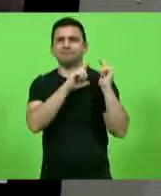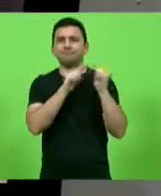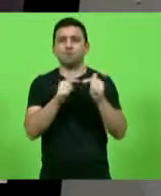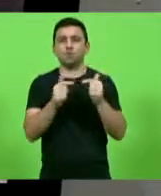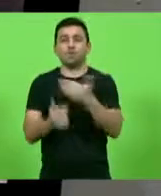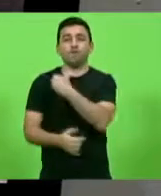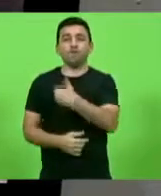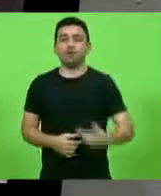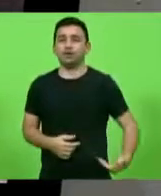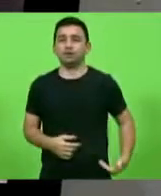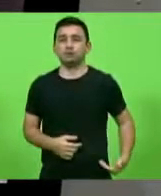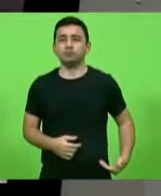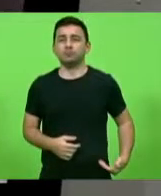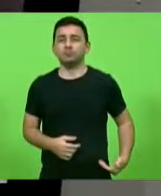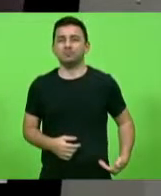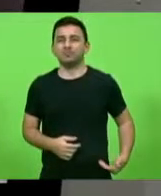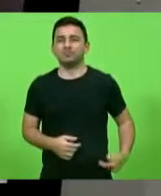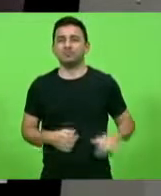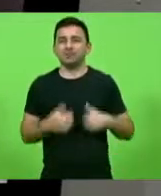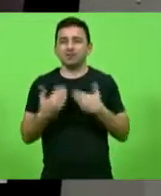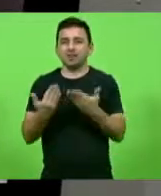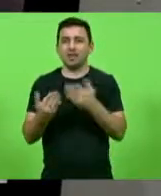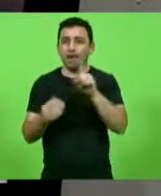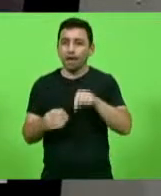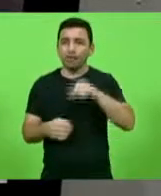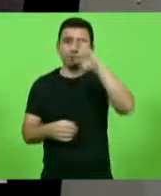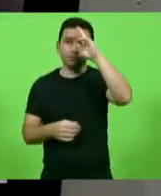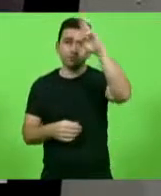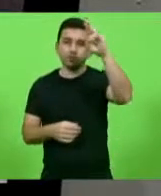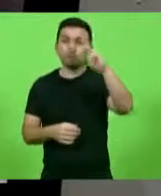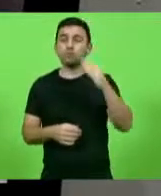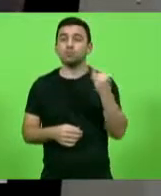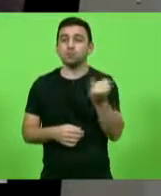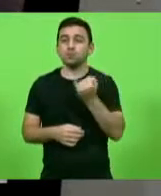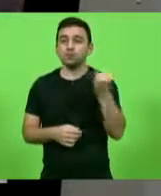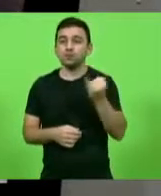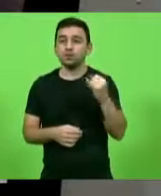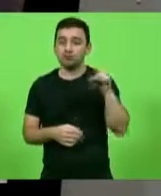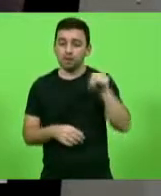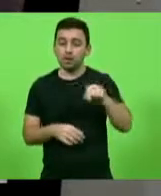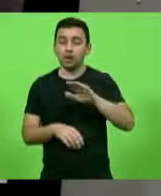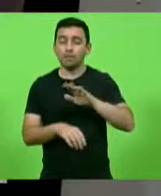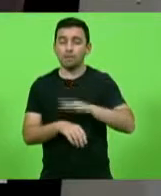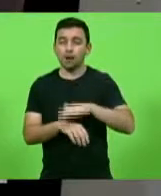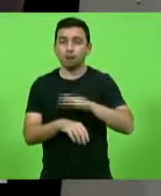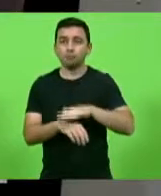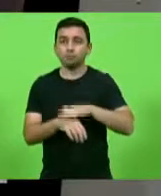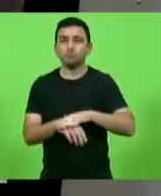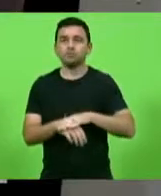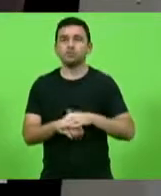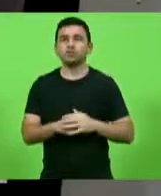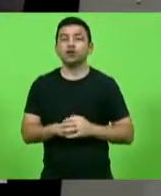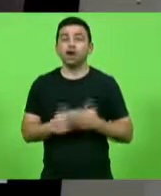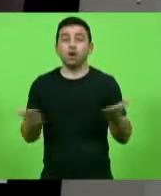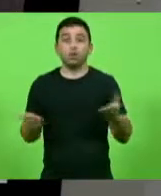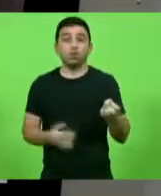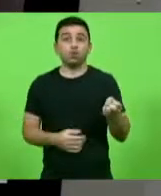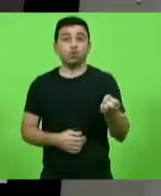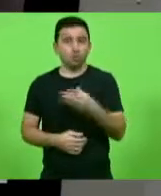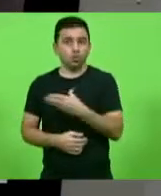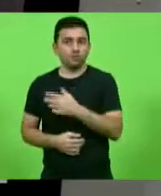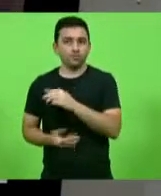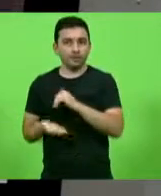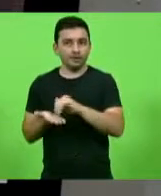interino, que se diz bolsonarista. Muito importante, que se diz bolsonarista. O novo secretário da Casa Civil